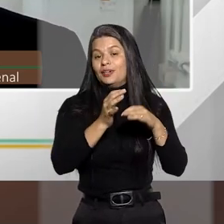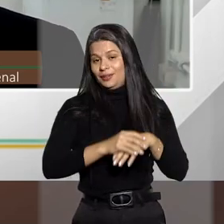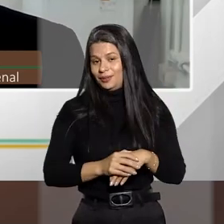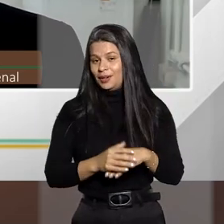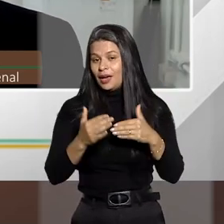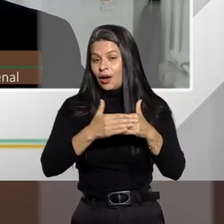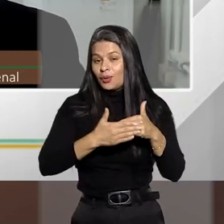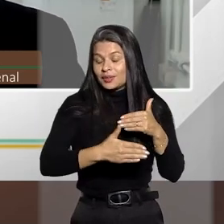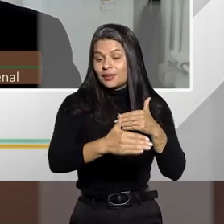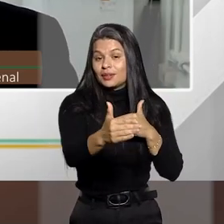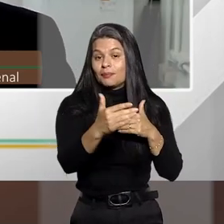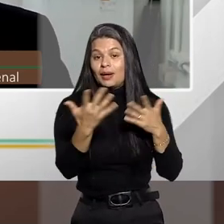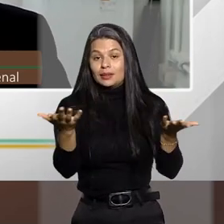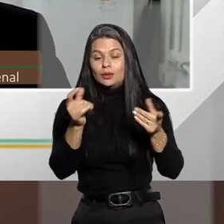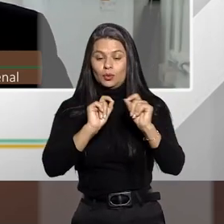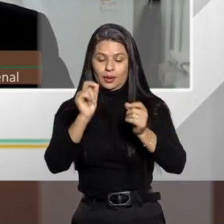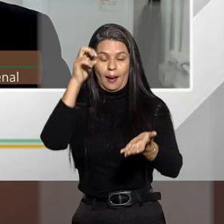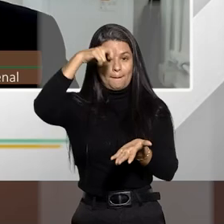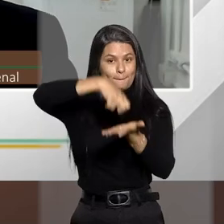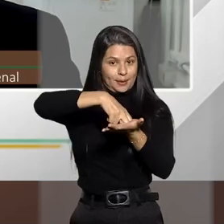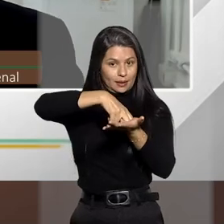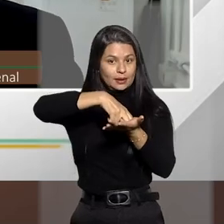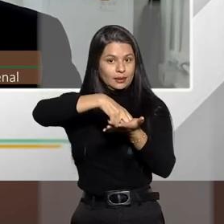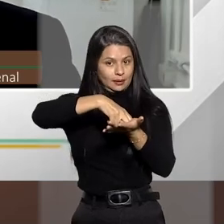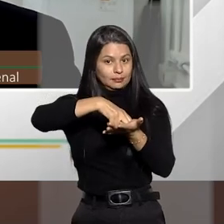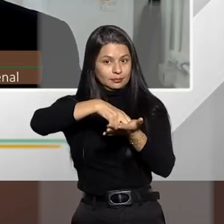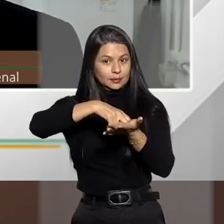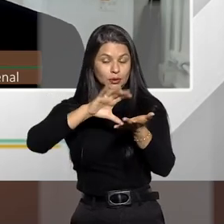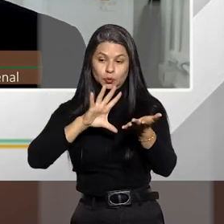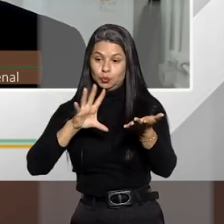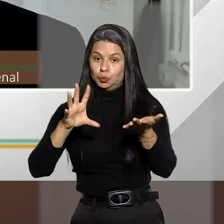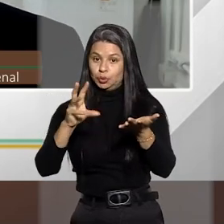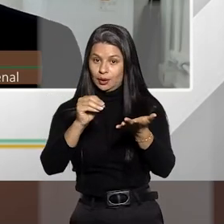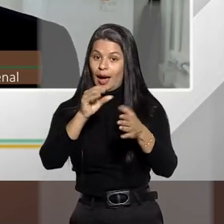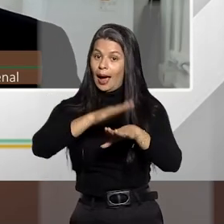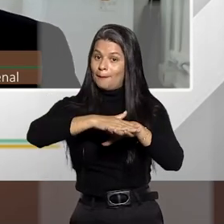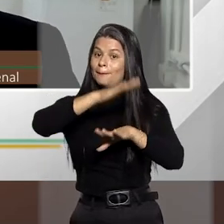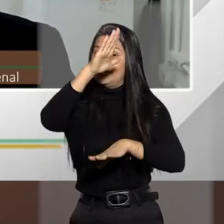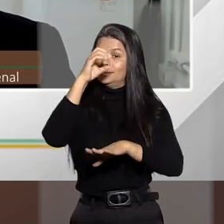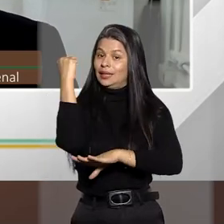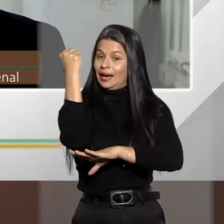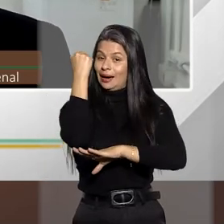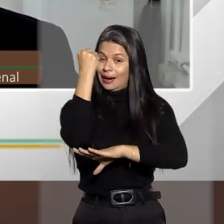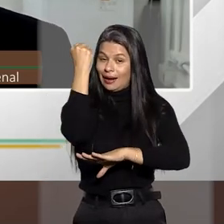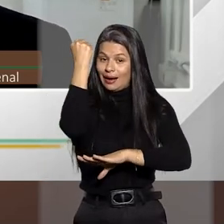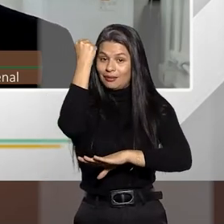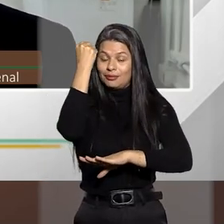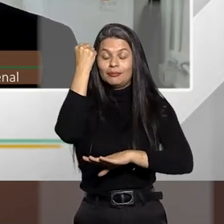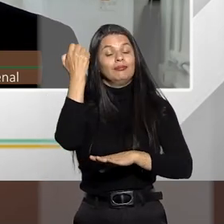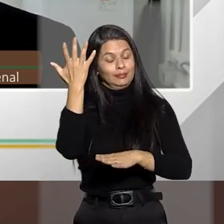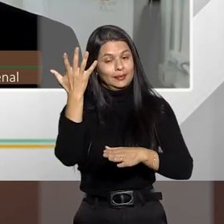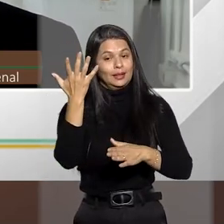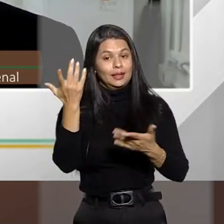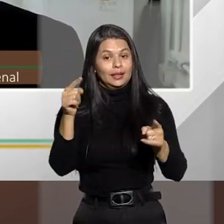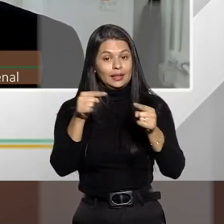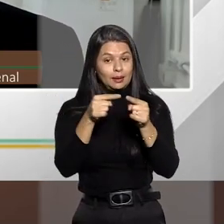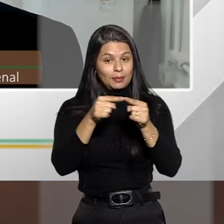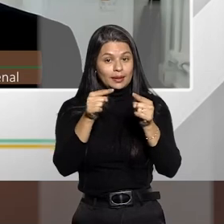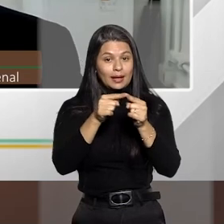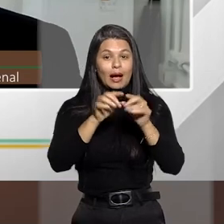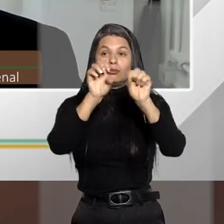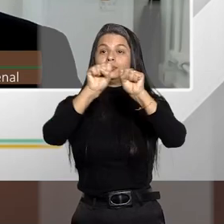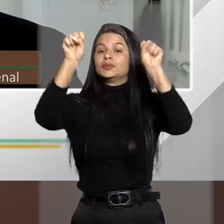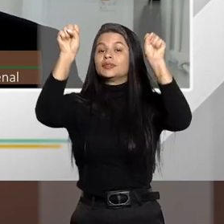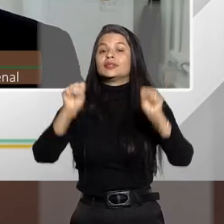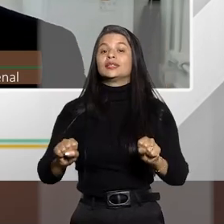dele é você considerar uma das penas, em geral, em geral não, a mais grave, se uma for mais grave que a outra, e aplicar um sistema